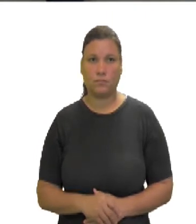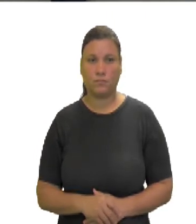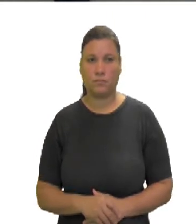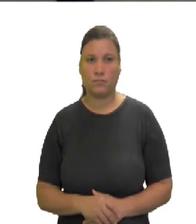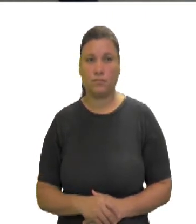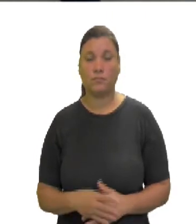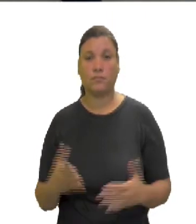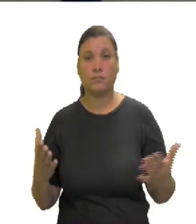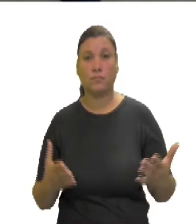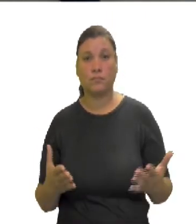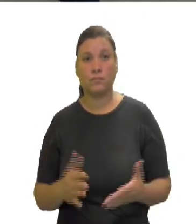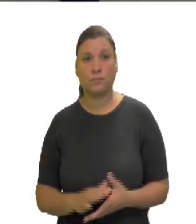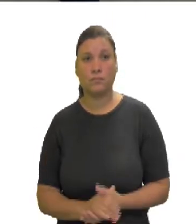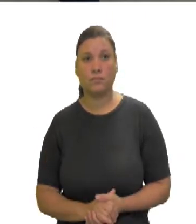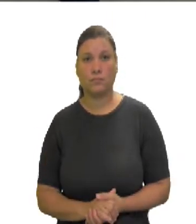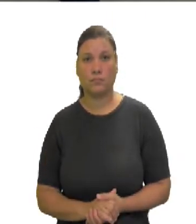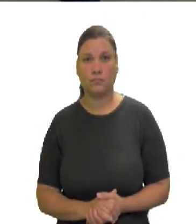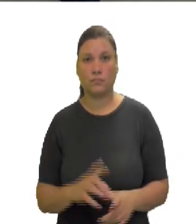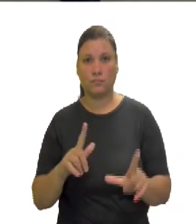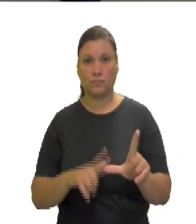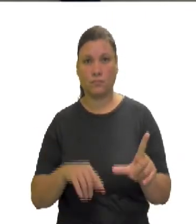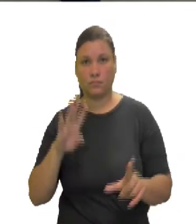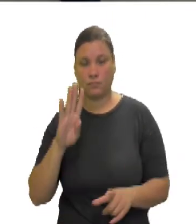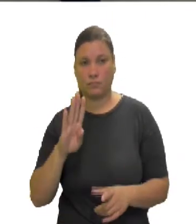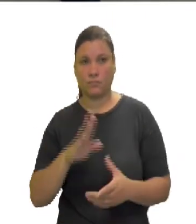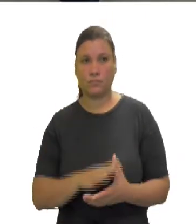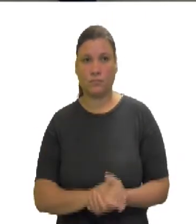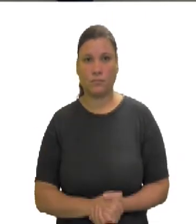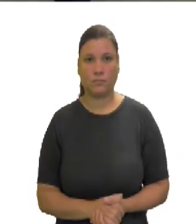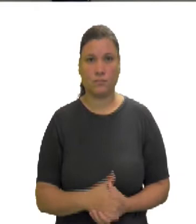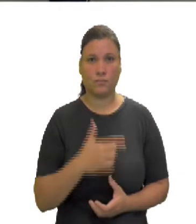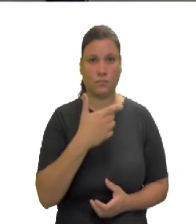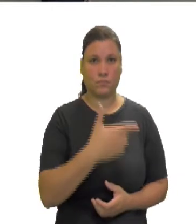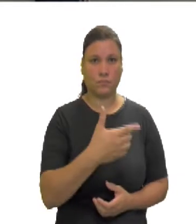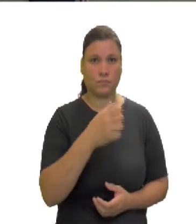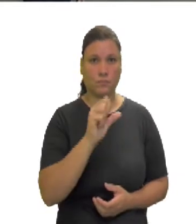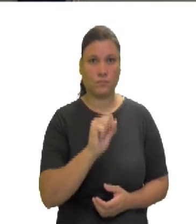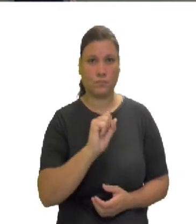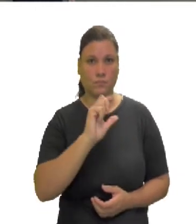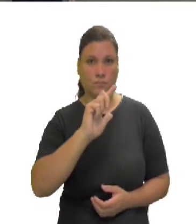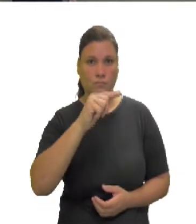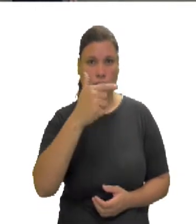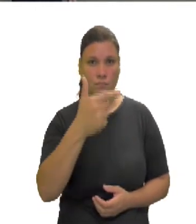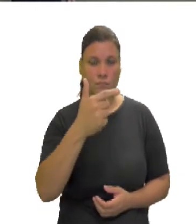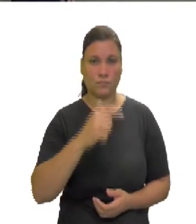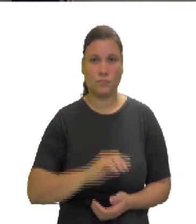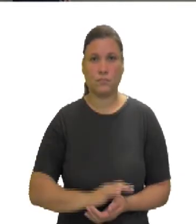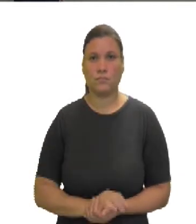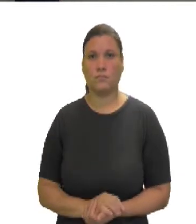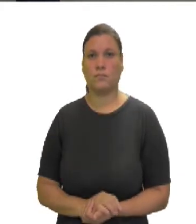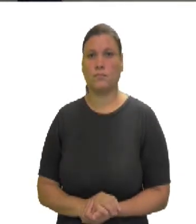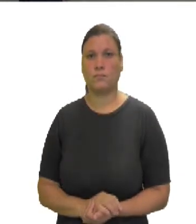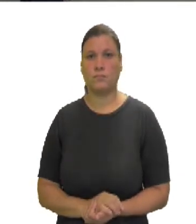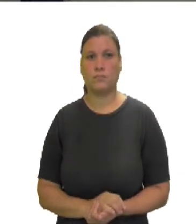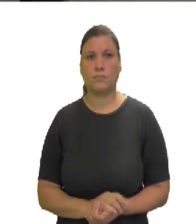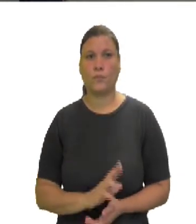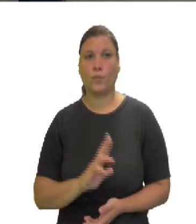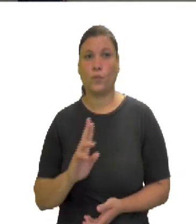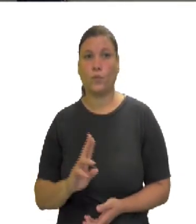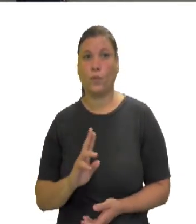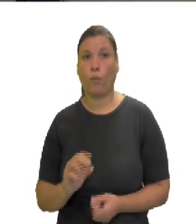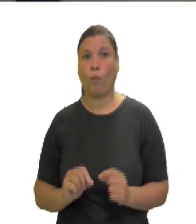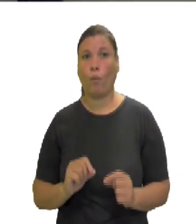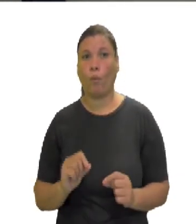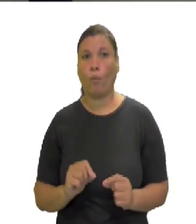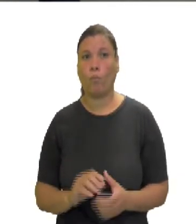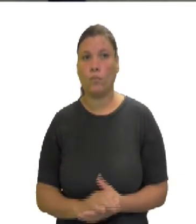Veja aqui o número 2, eu tenho 28 ao quadrado. Aí, no caso, eu vou usar o 30, eu vou usar 30